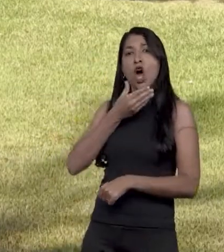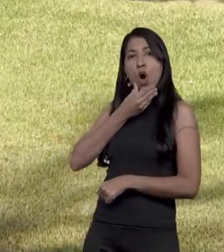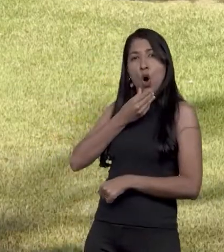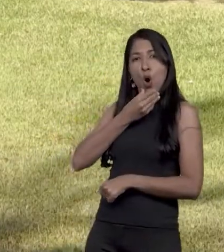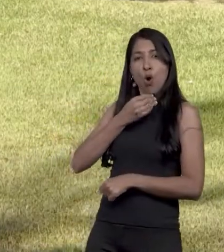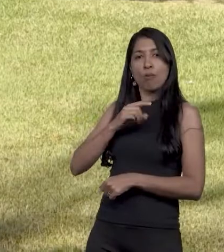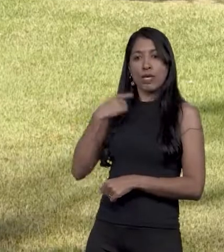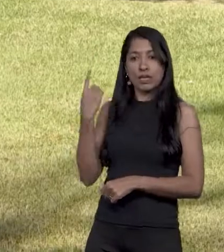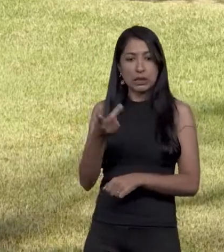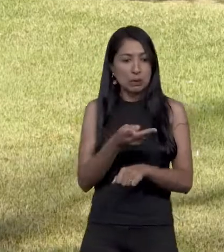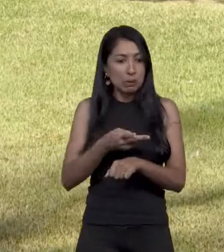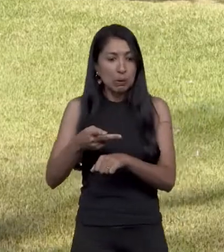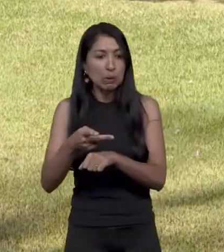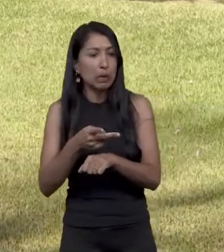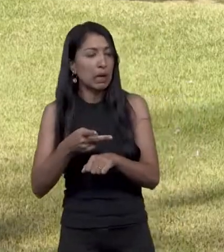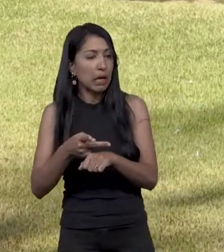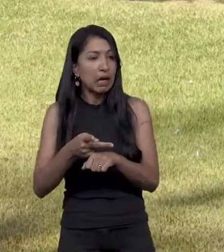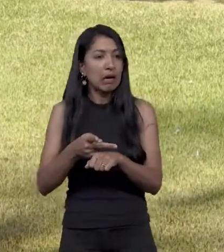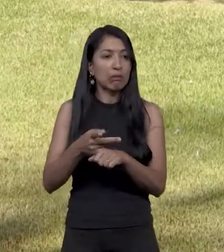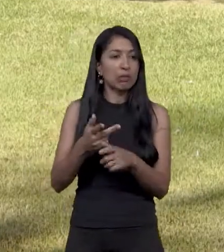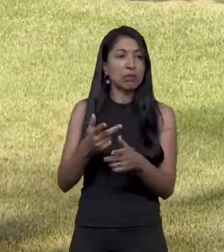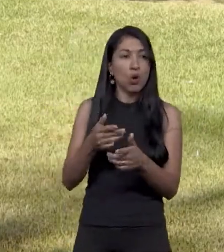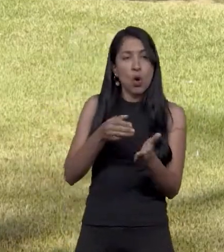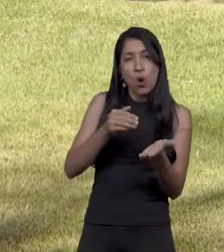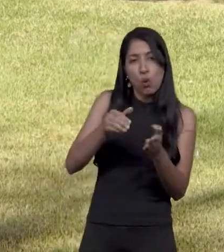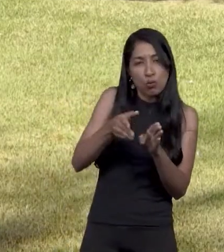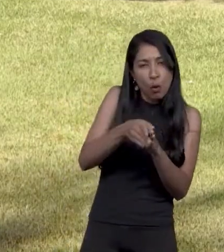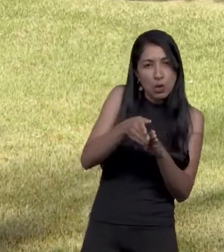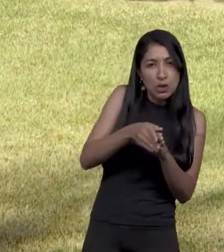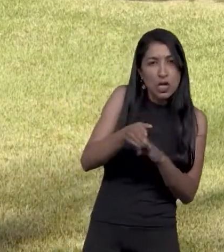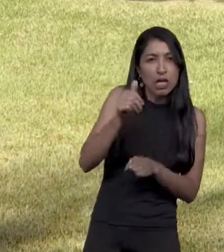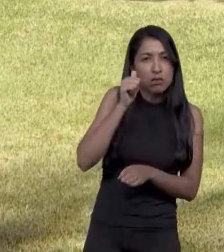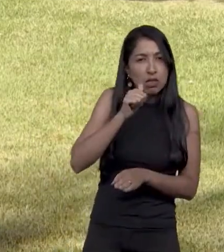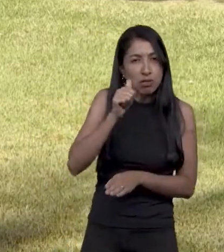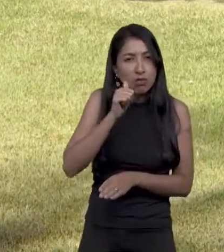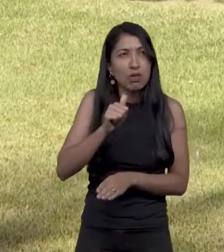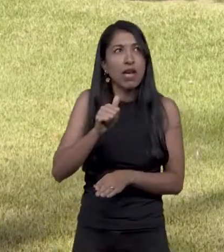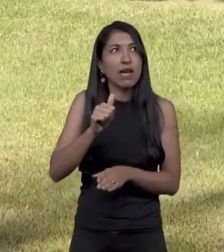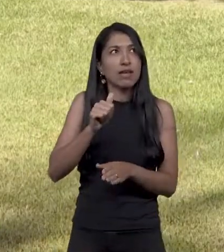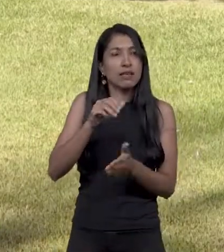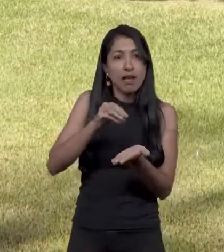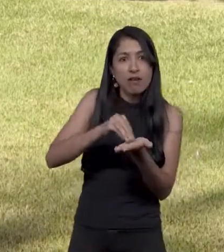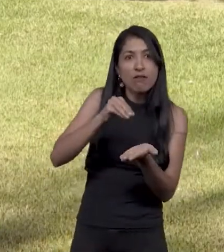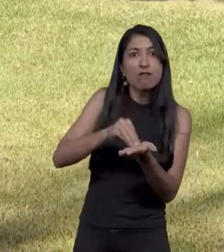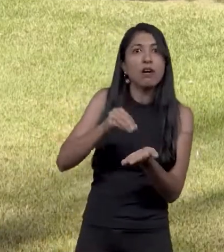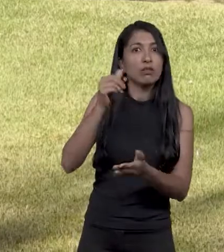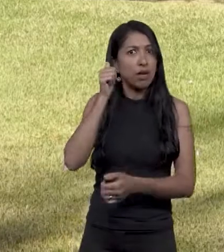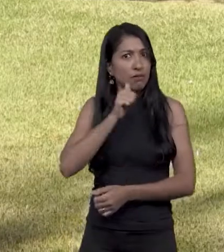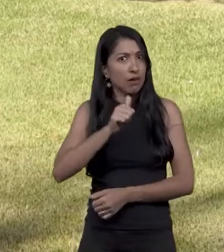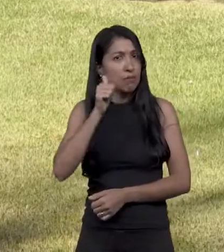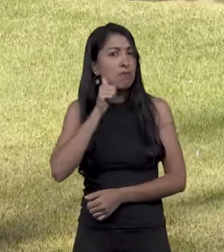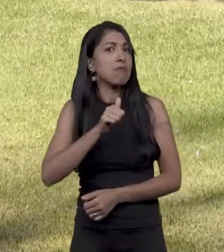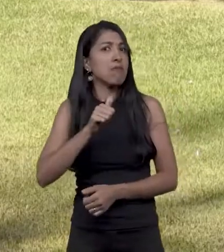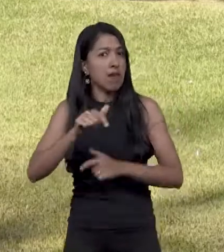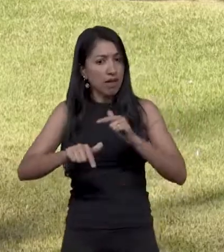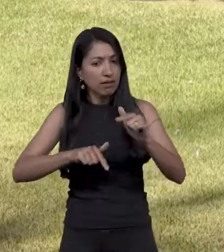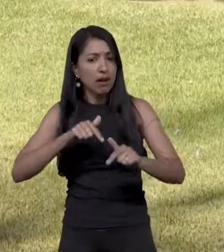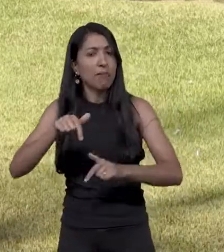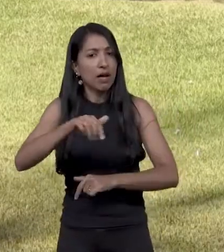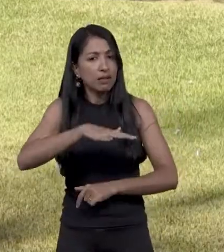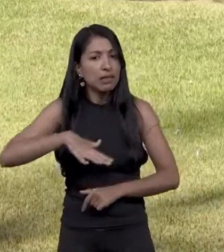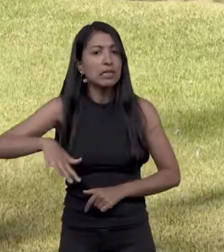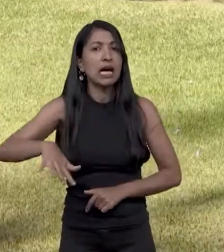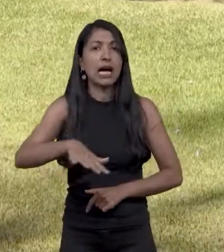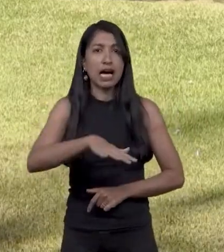Aí a gente foi procurar as autoridades, conselho de mulher, onde gente viu também que não tinha mulheres com deficiência. E isso foi